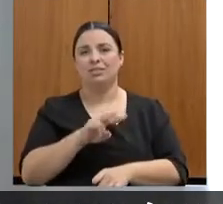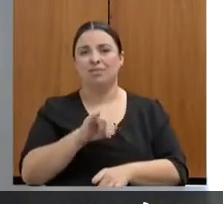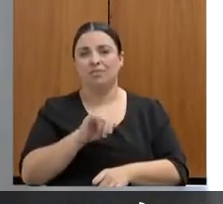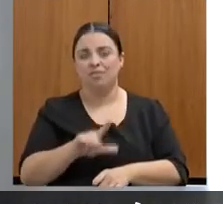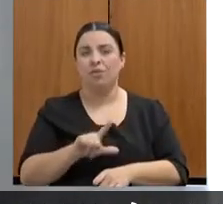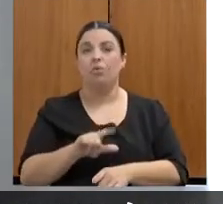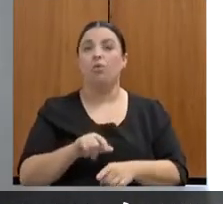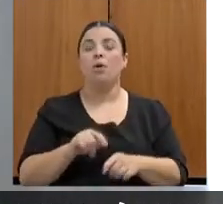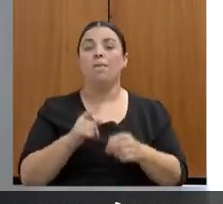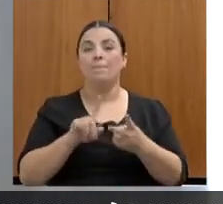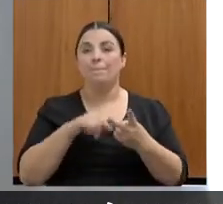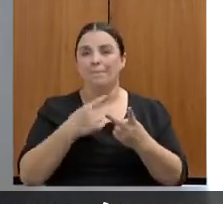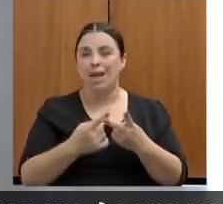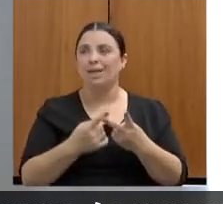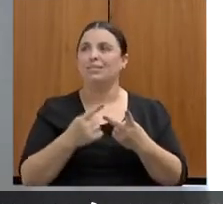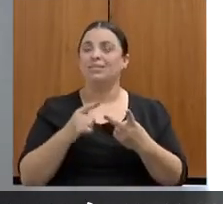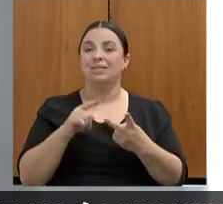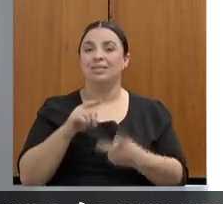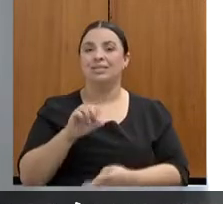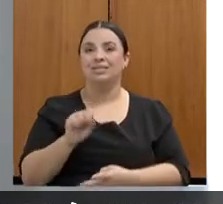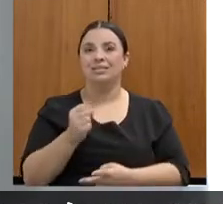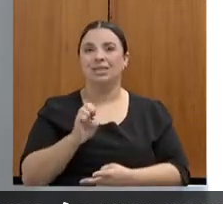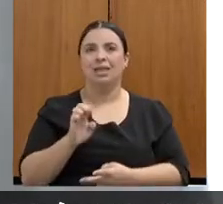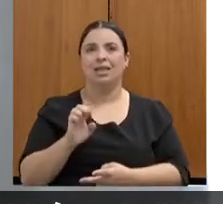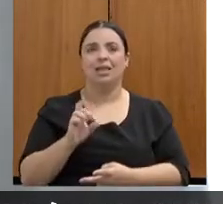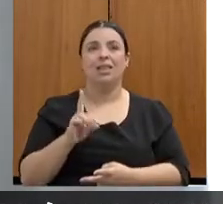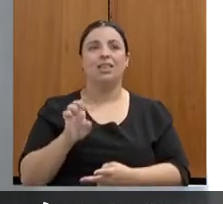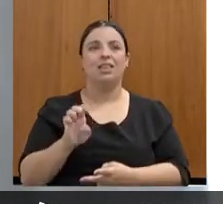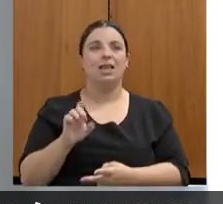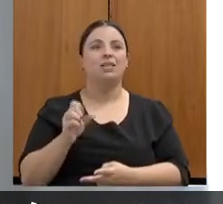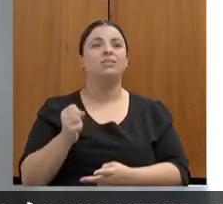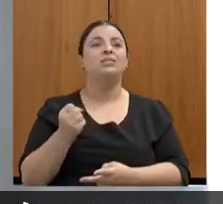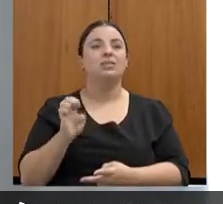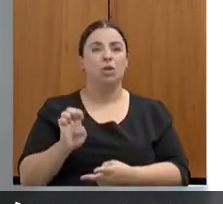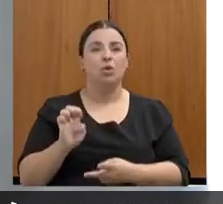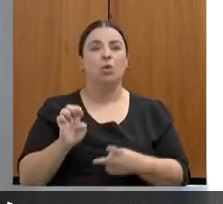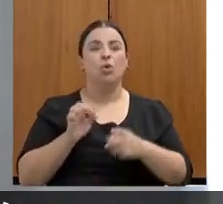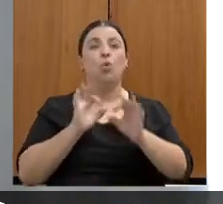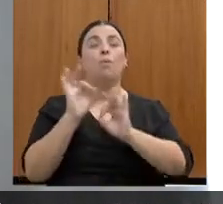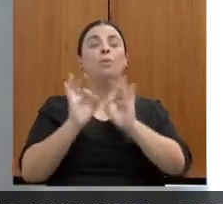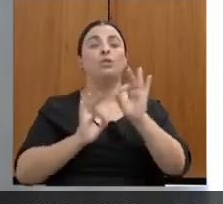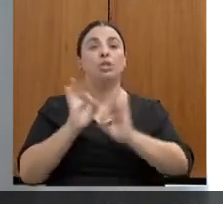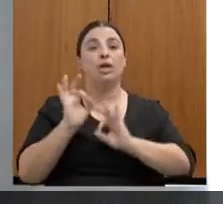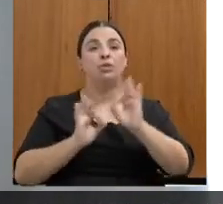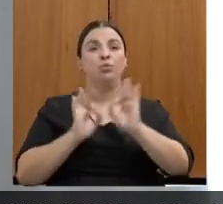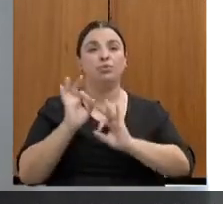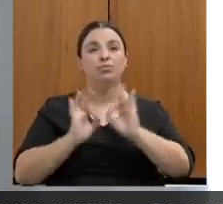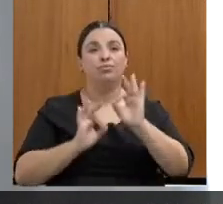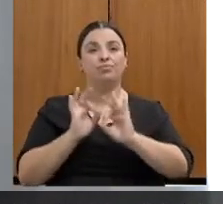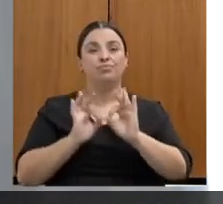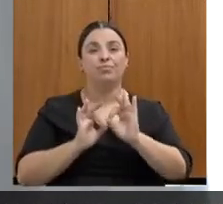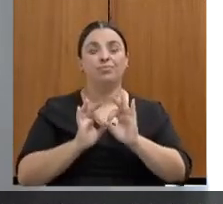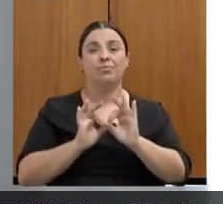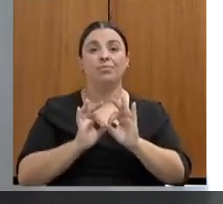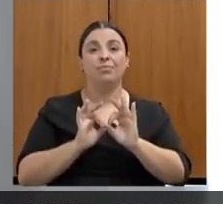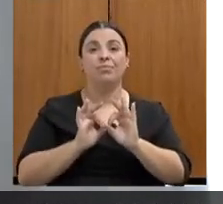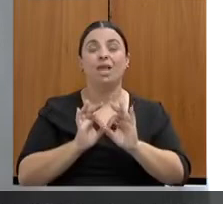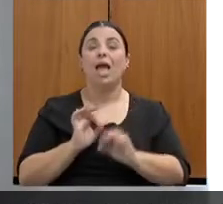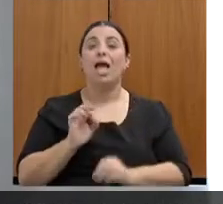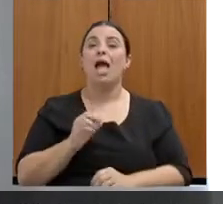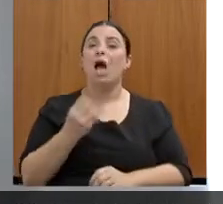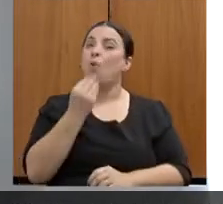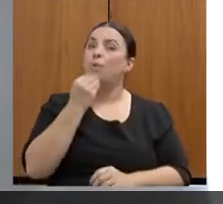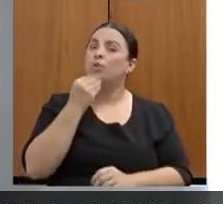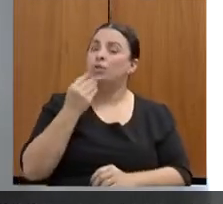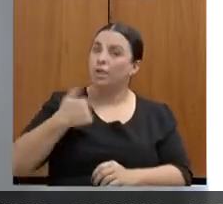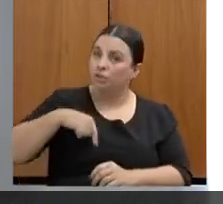Vez Delas. Através desse projeto, parceria com a CTL e com a CEDESI, as mulheres que procuram a